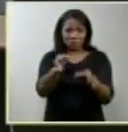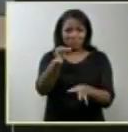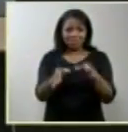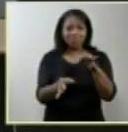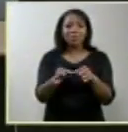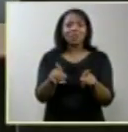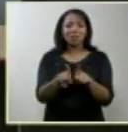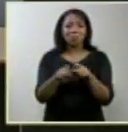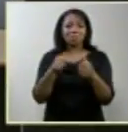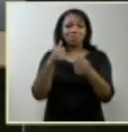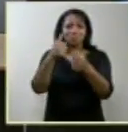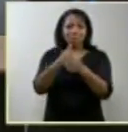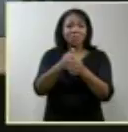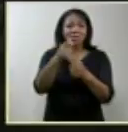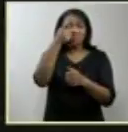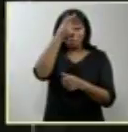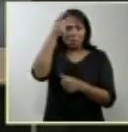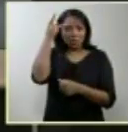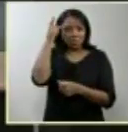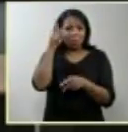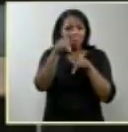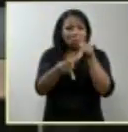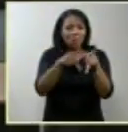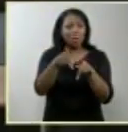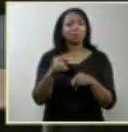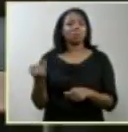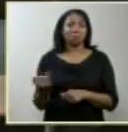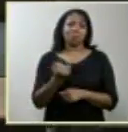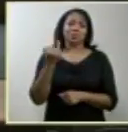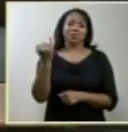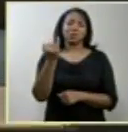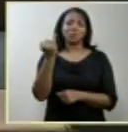judiciário do povo o que é muito importante.